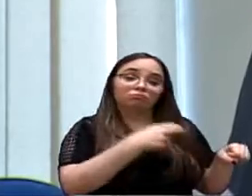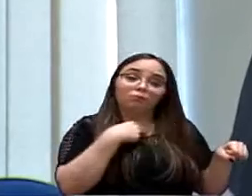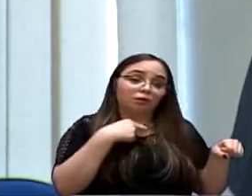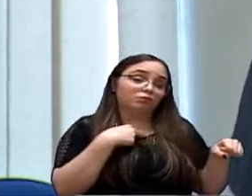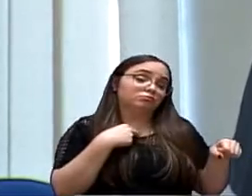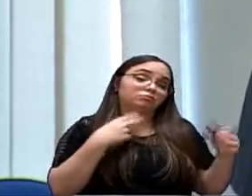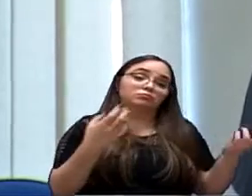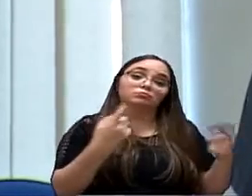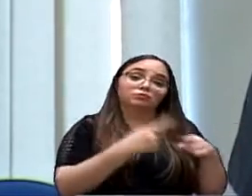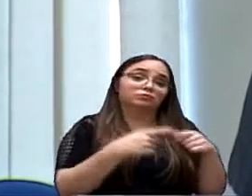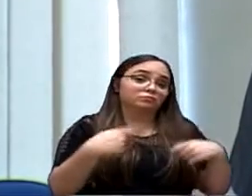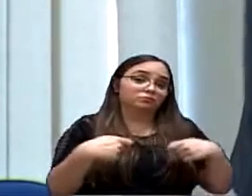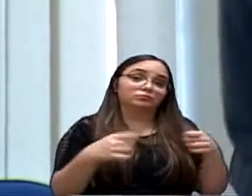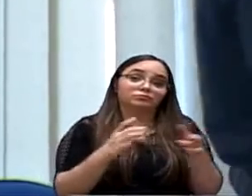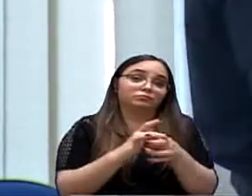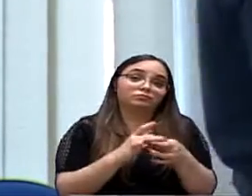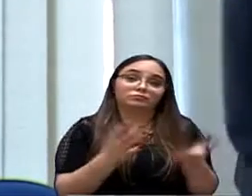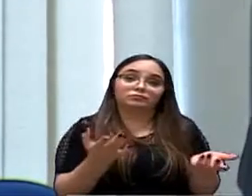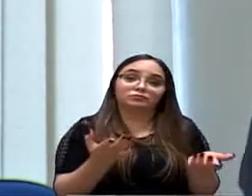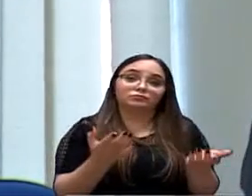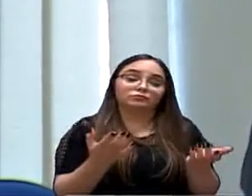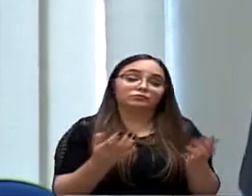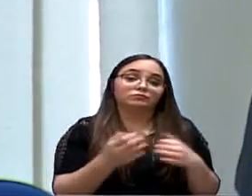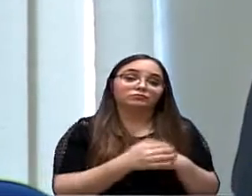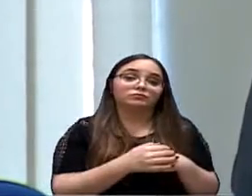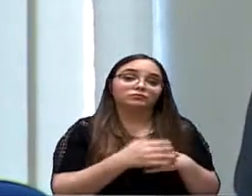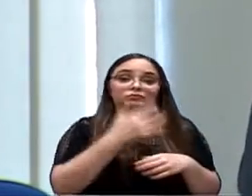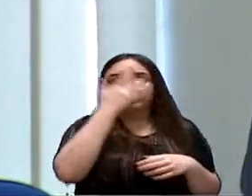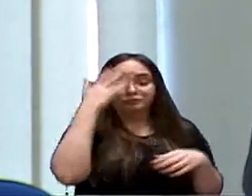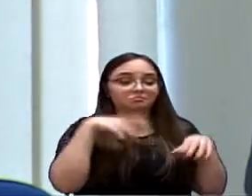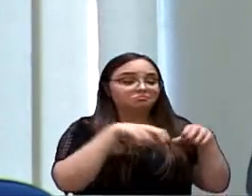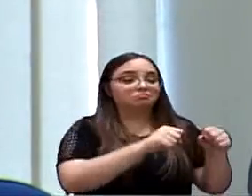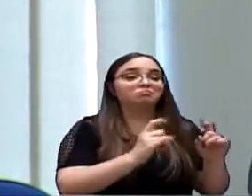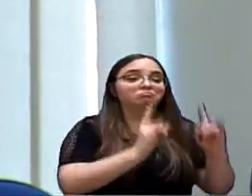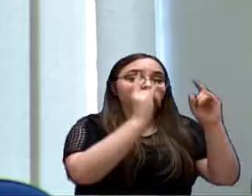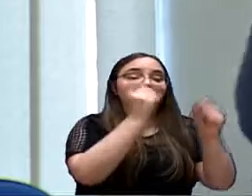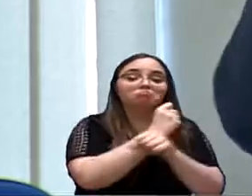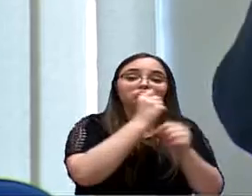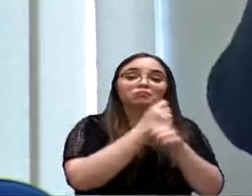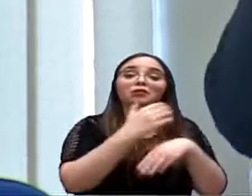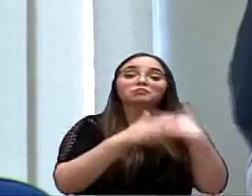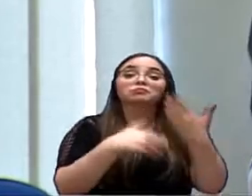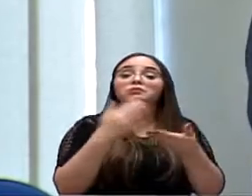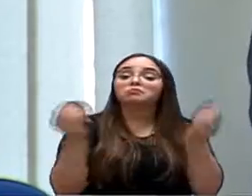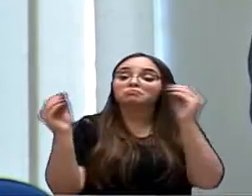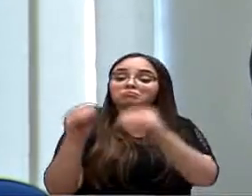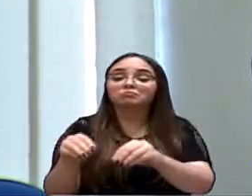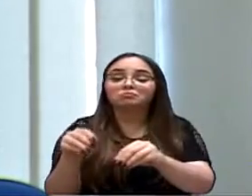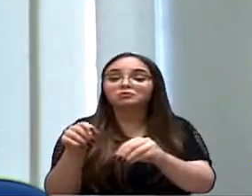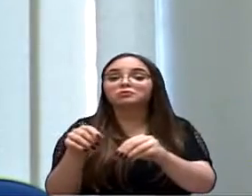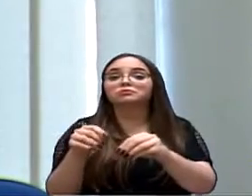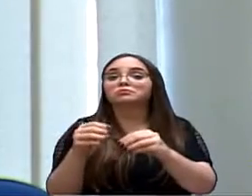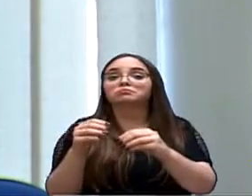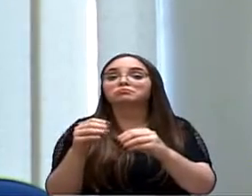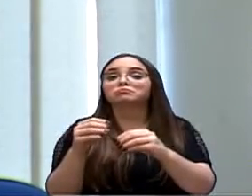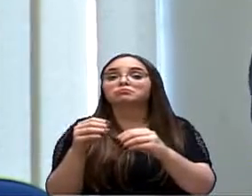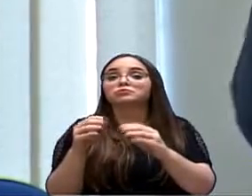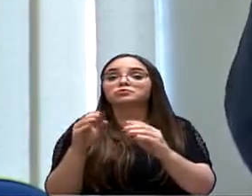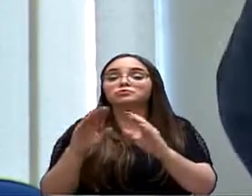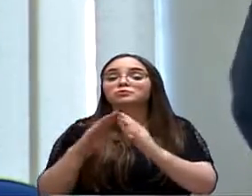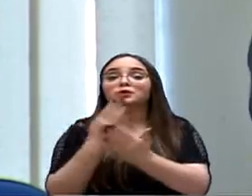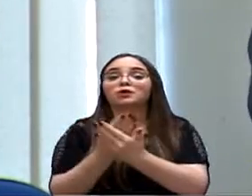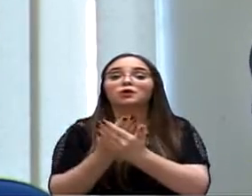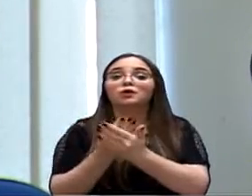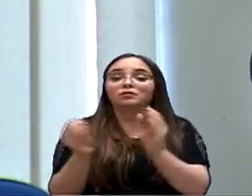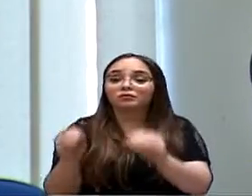também não é consultado quando se põe os empreendimentos, depois não tem ensino médio ali. Não tem ensino médio. O Estado só constrói depois